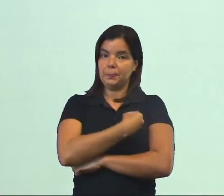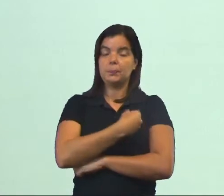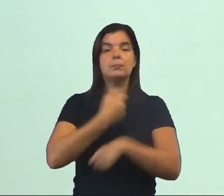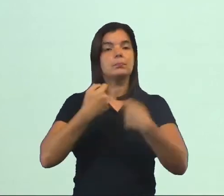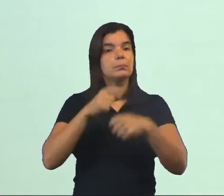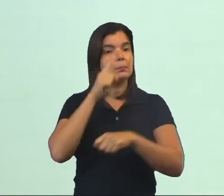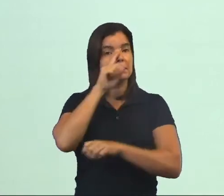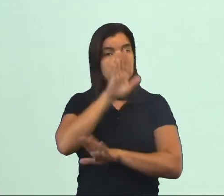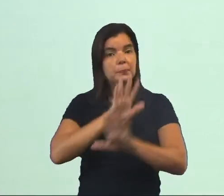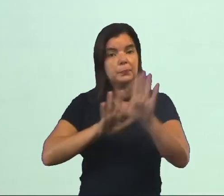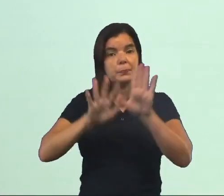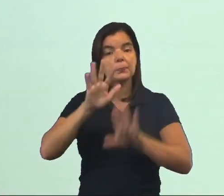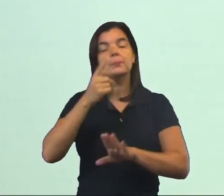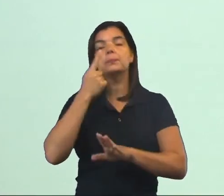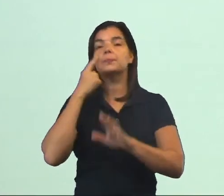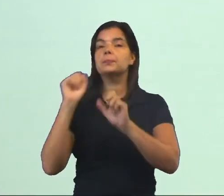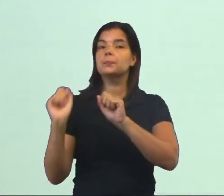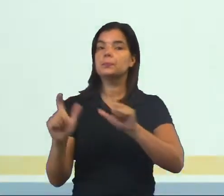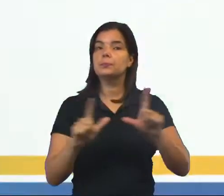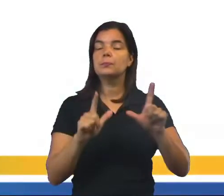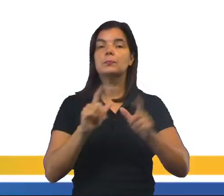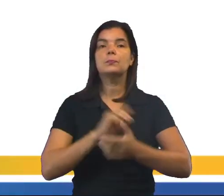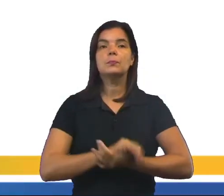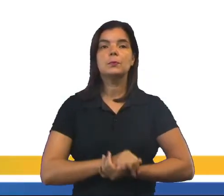cuidados. Acompanha aí comigo na telinha.